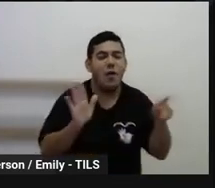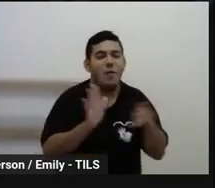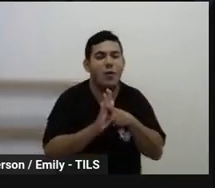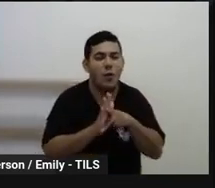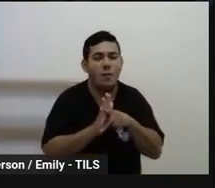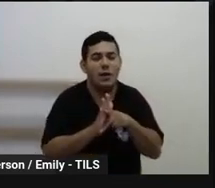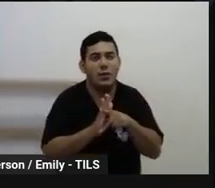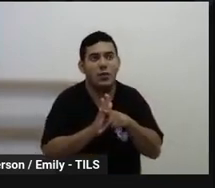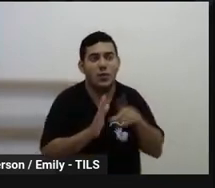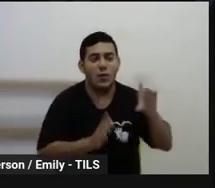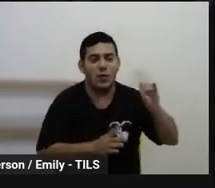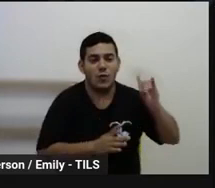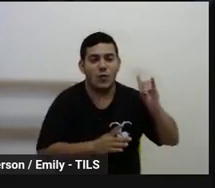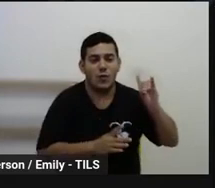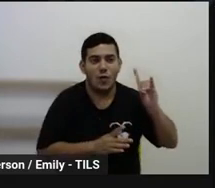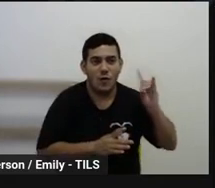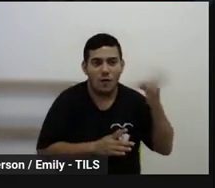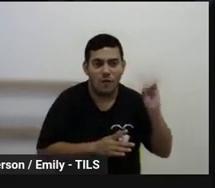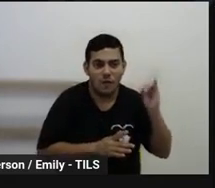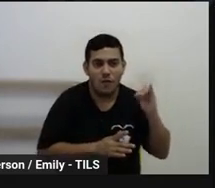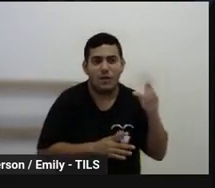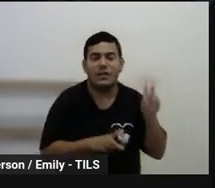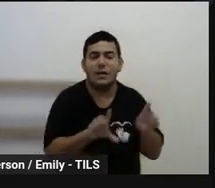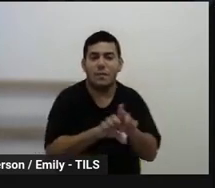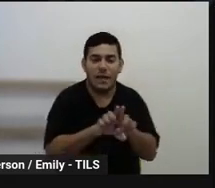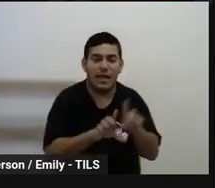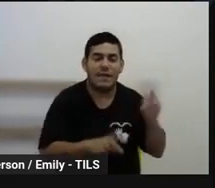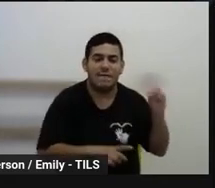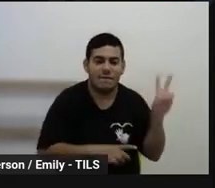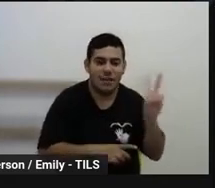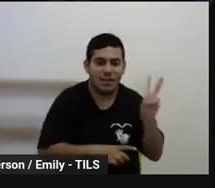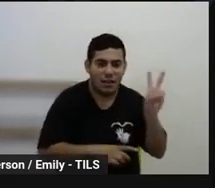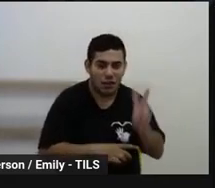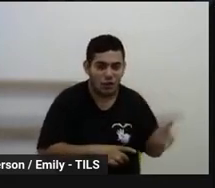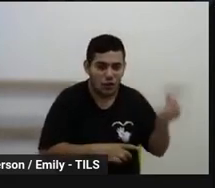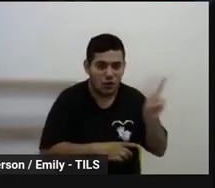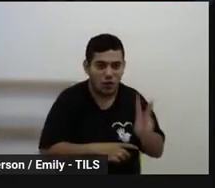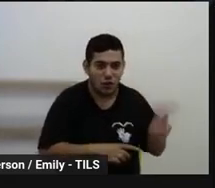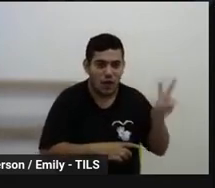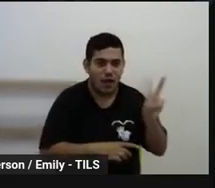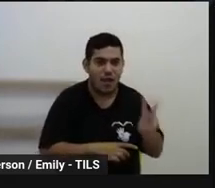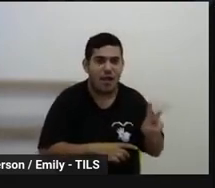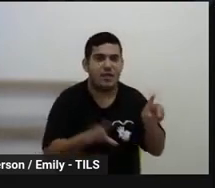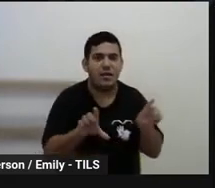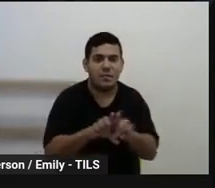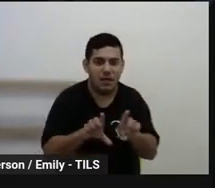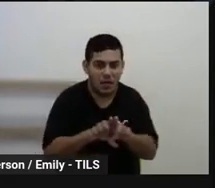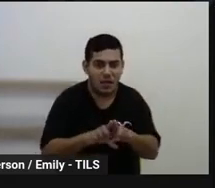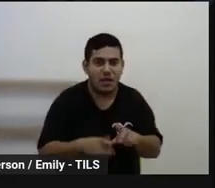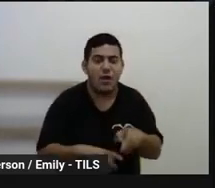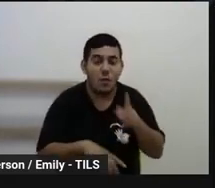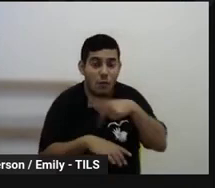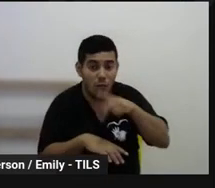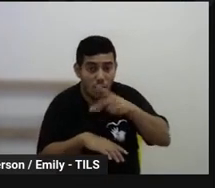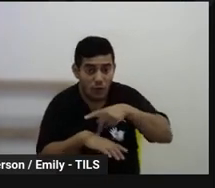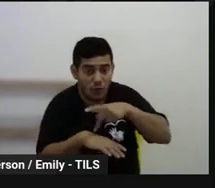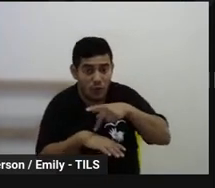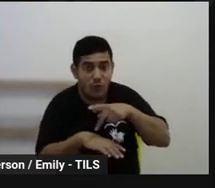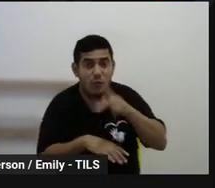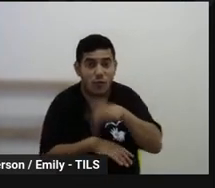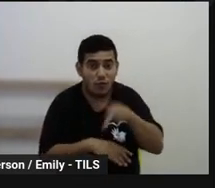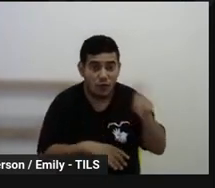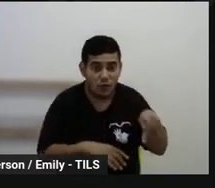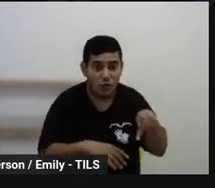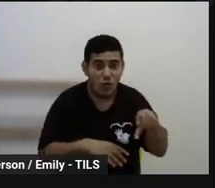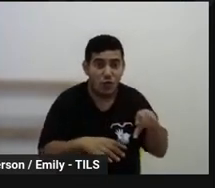Venezuela, né? Incluir esse momento com esses estudantes, ou até se muitas vezes o professor não se sentir tão à